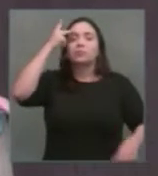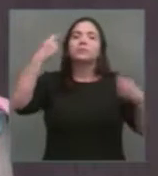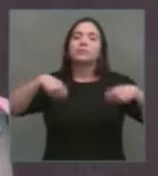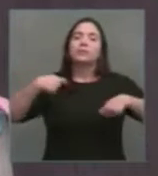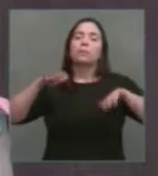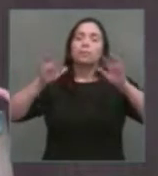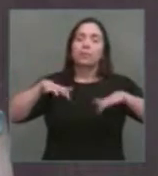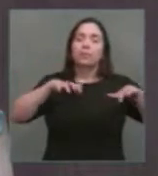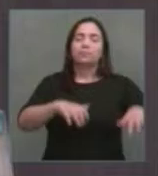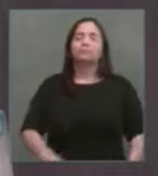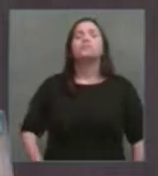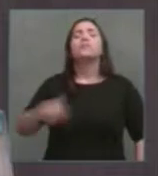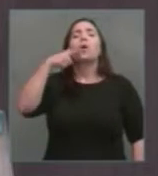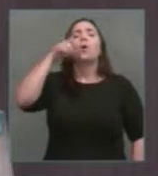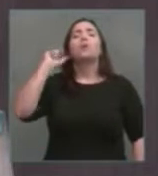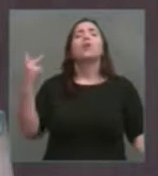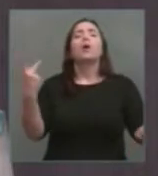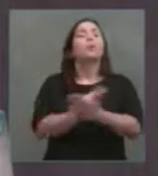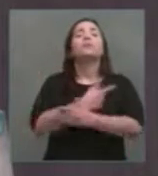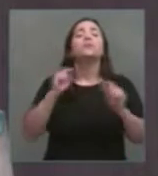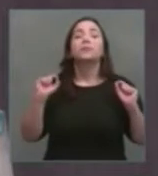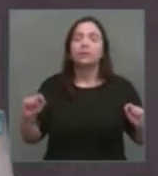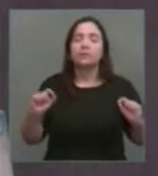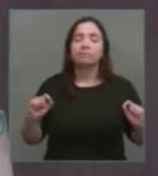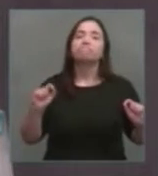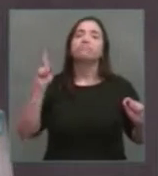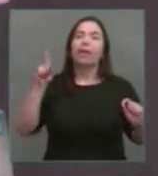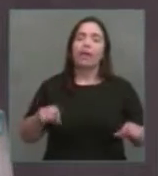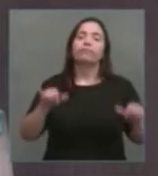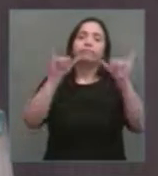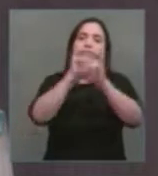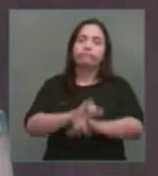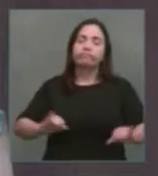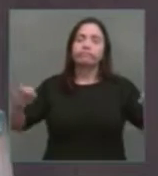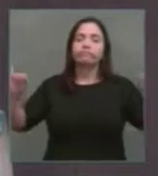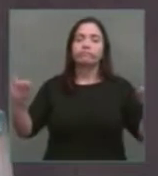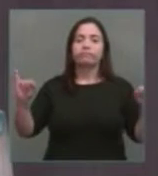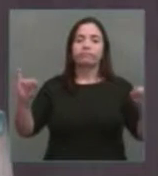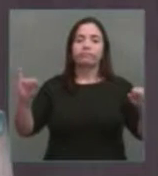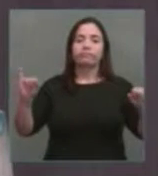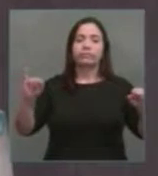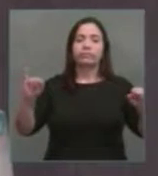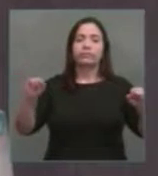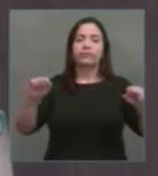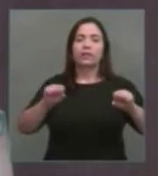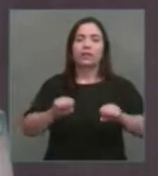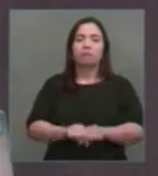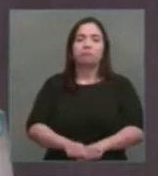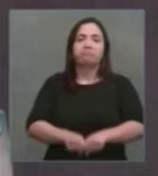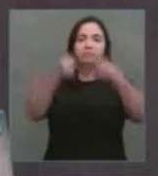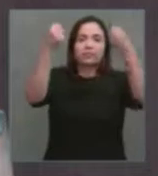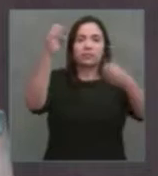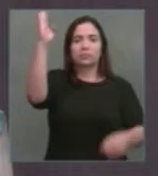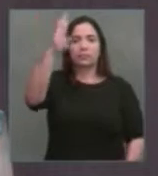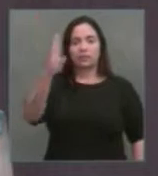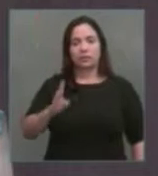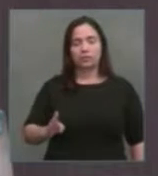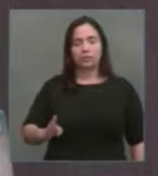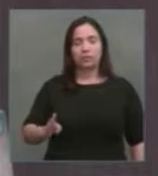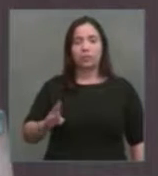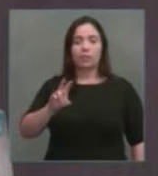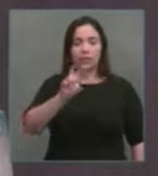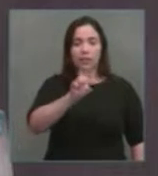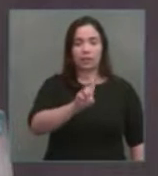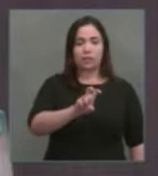houve ontem? Ontem foi anunciada a liquidação total do Brasil. 57